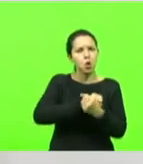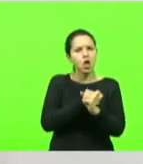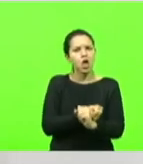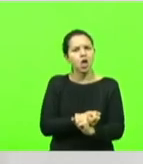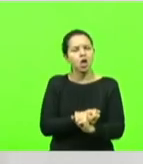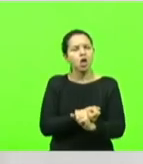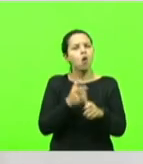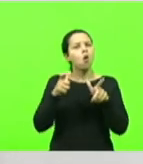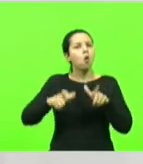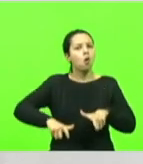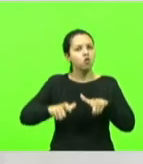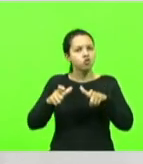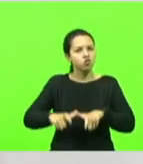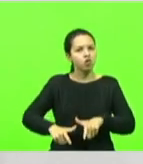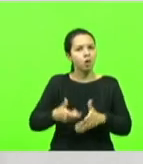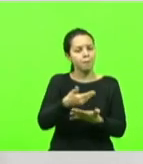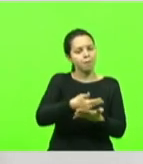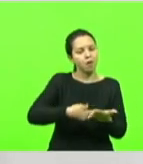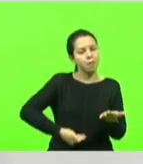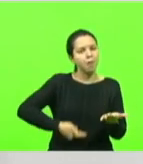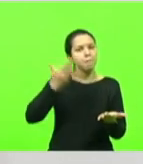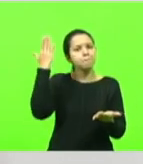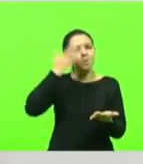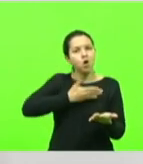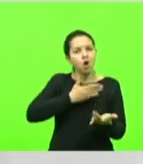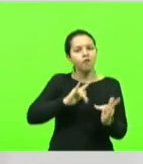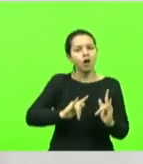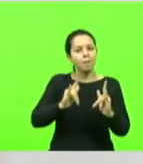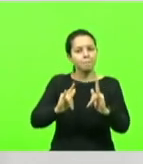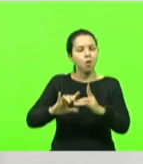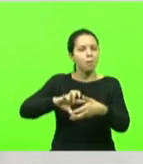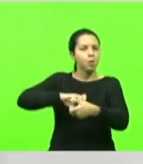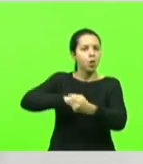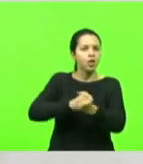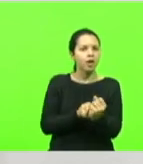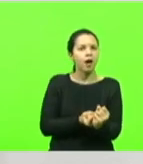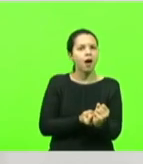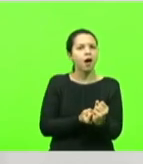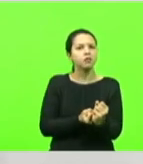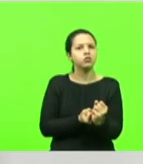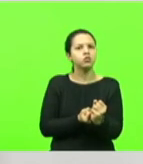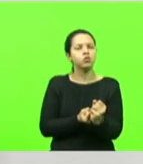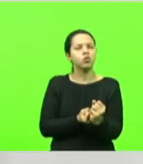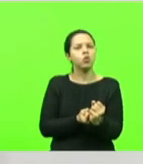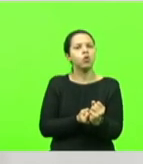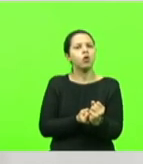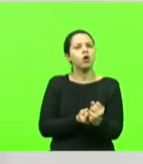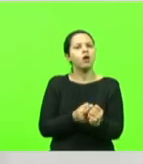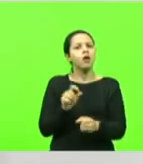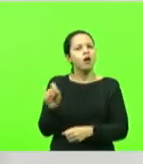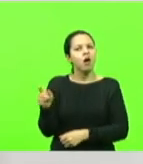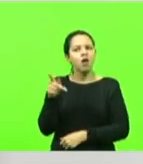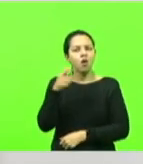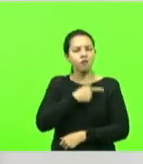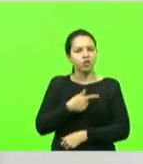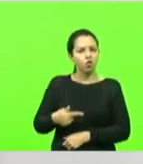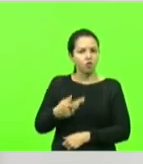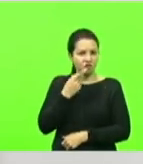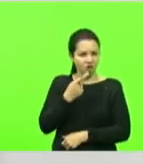os imóveis foram bloqueados, estão na mão daquele que roubou a Santa Catarina? O governador me chama de mentiroso.